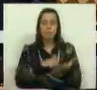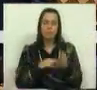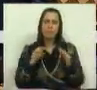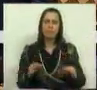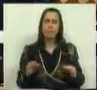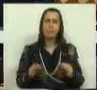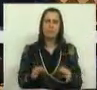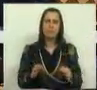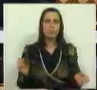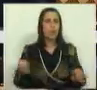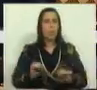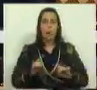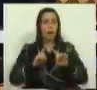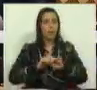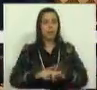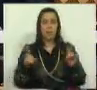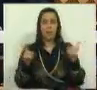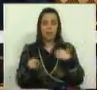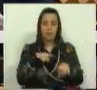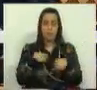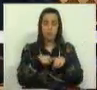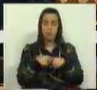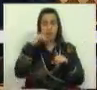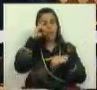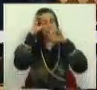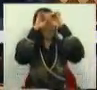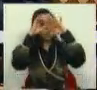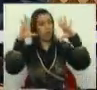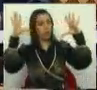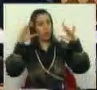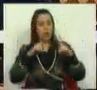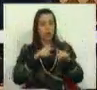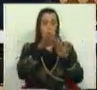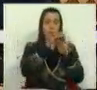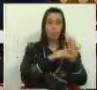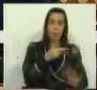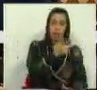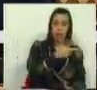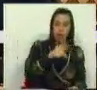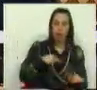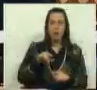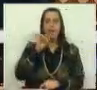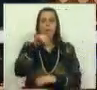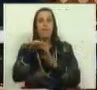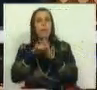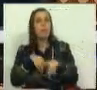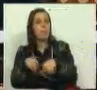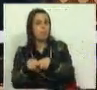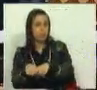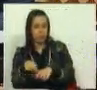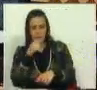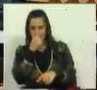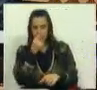no fundo, não há diferença política nem ideológica entre o programa da traica e o seu programa político.